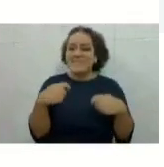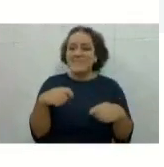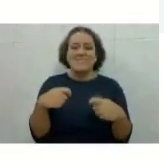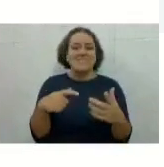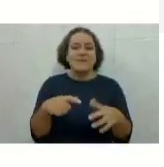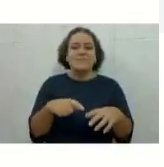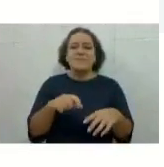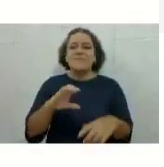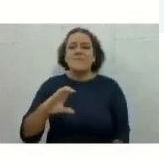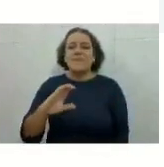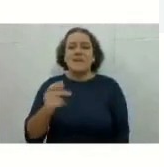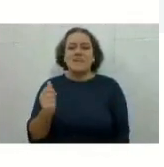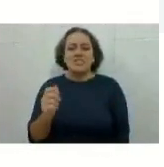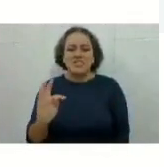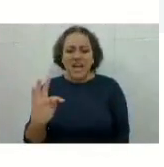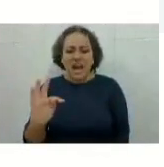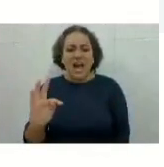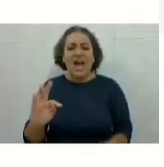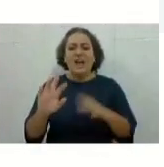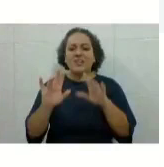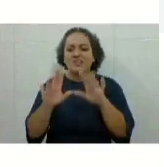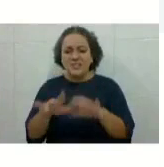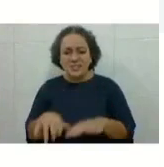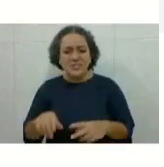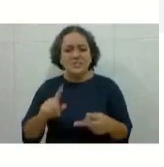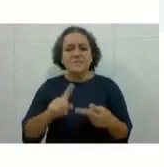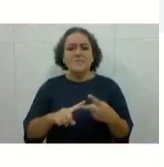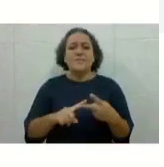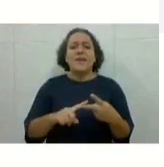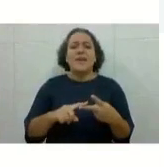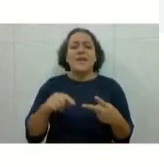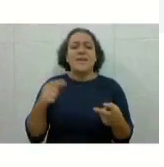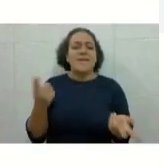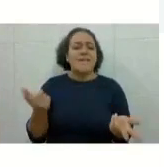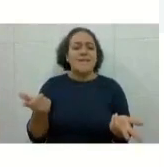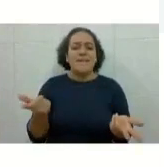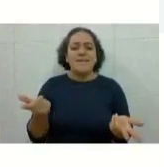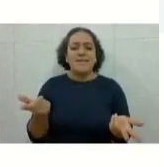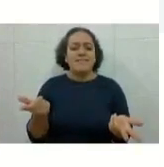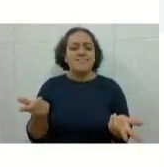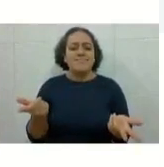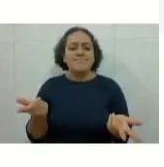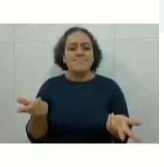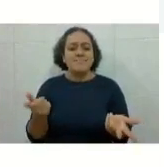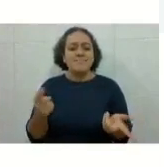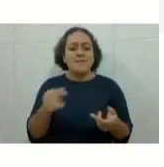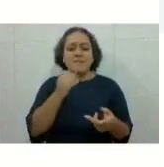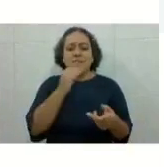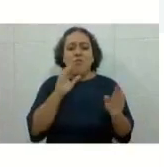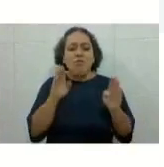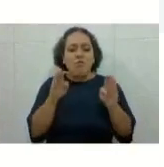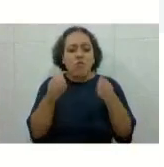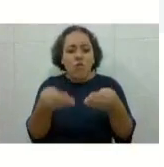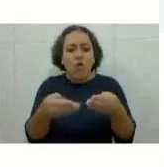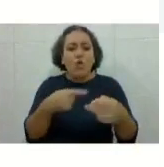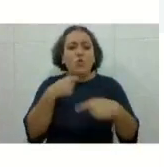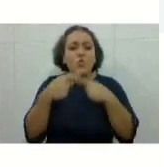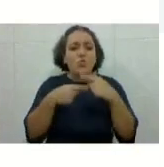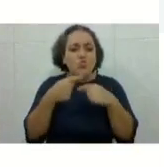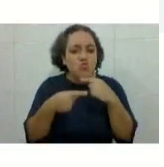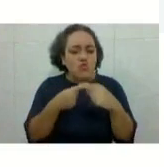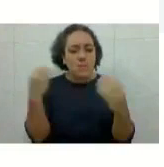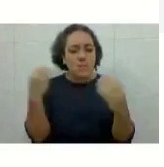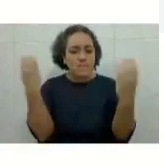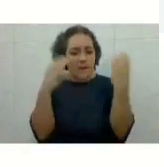desculpa, chat aqui, né? Vocês precisam fazer o uso do fórum de dúvidas, vocês precisam mandar mensagem para o